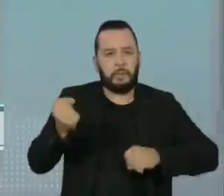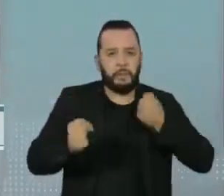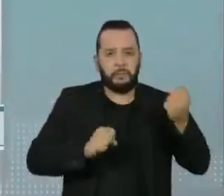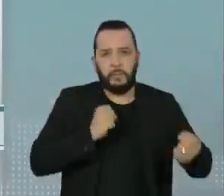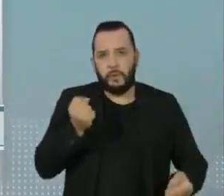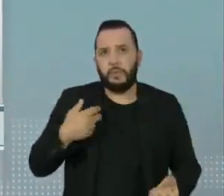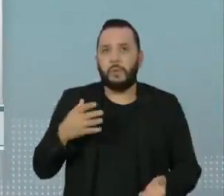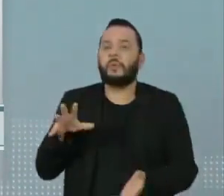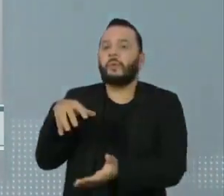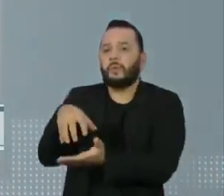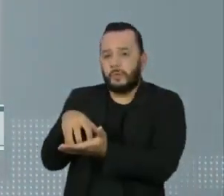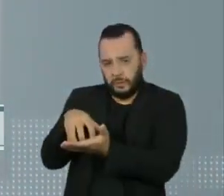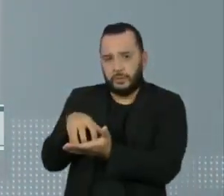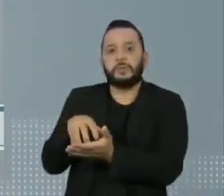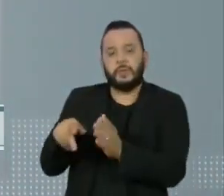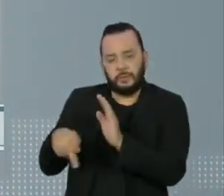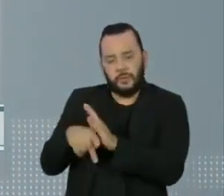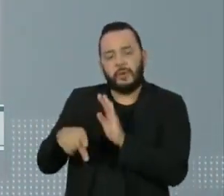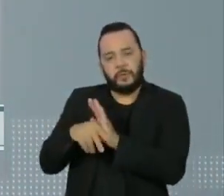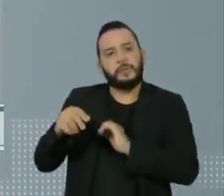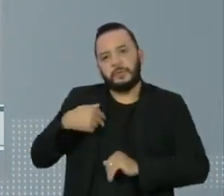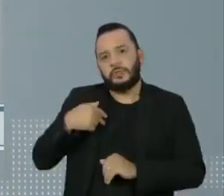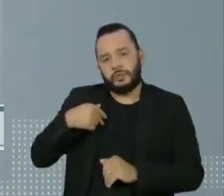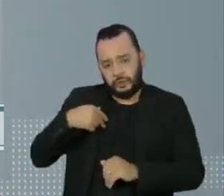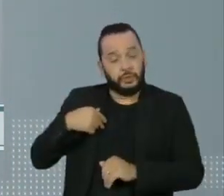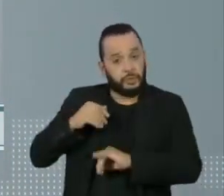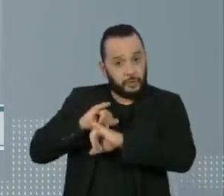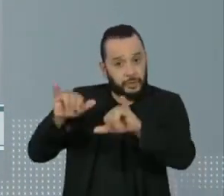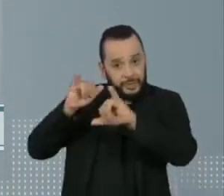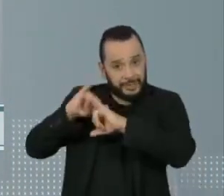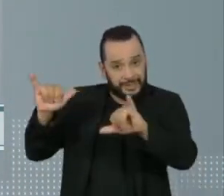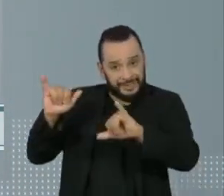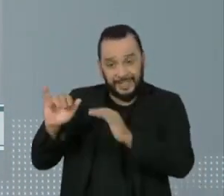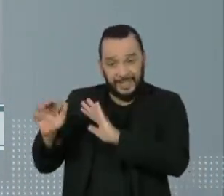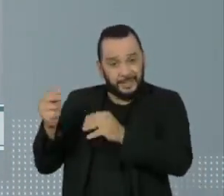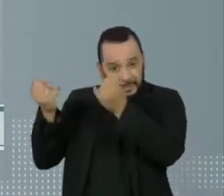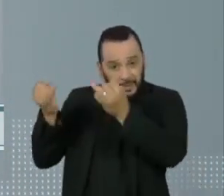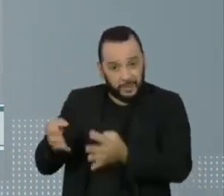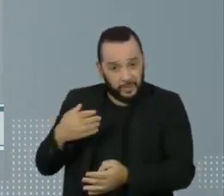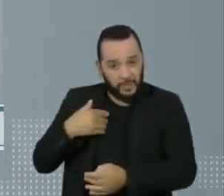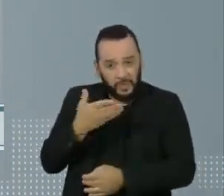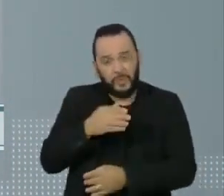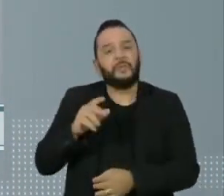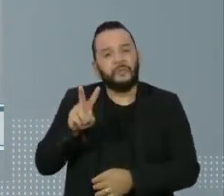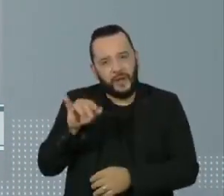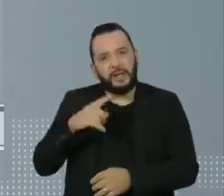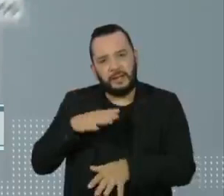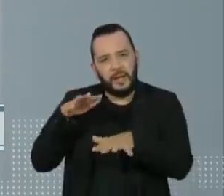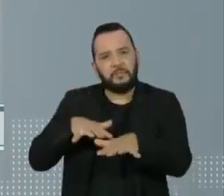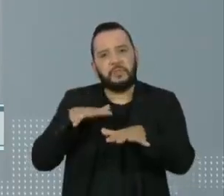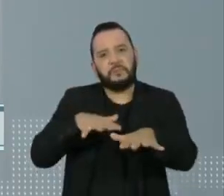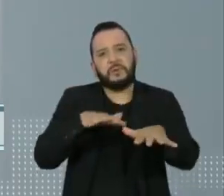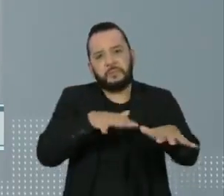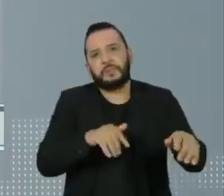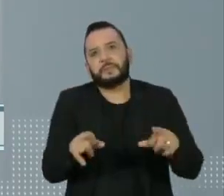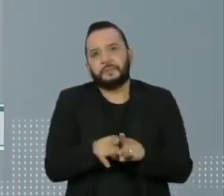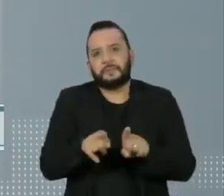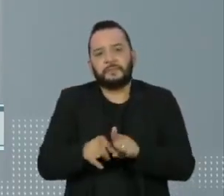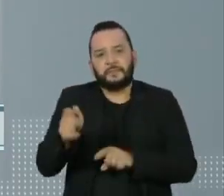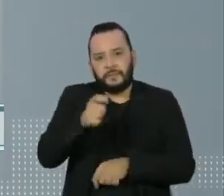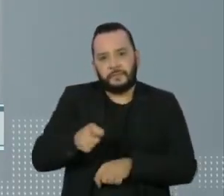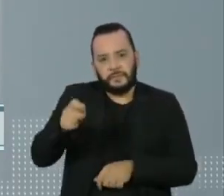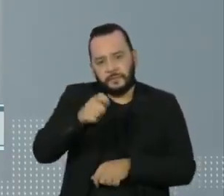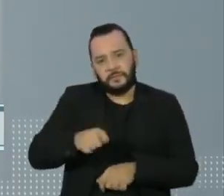italiana de notícias destacou que a visita de Bolsonaro à Anguilar Ravenetta deve se deparar com protestos, como o da maior associação